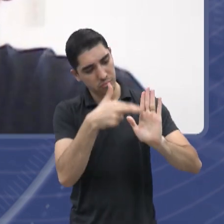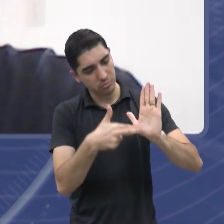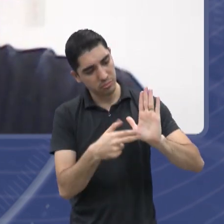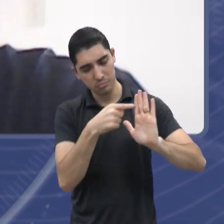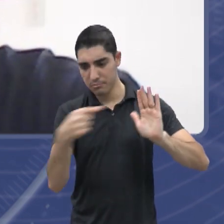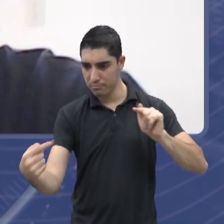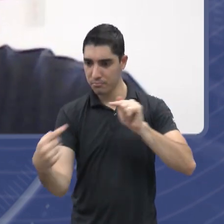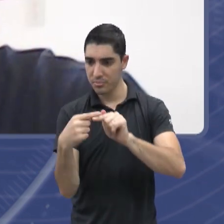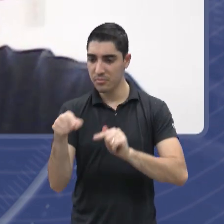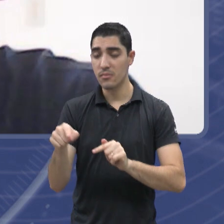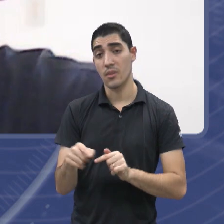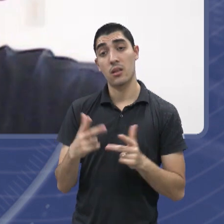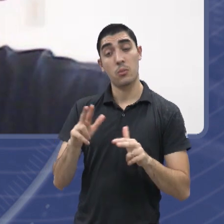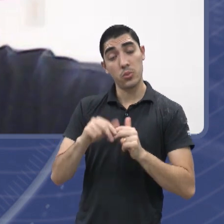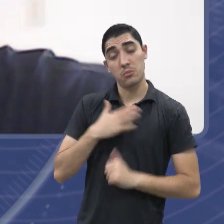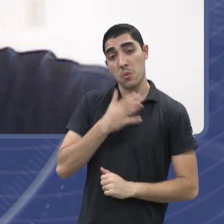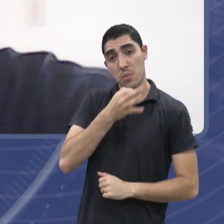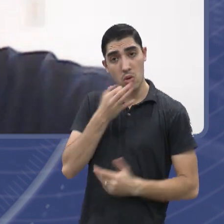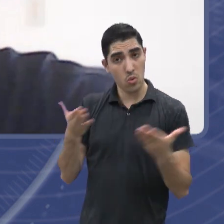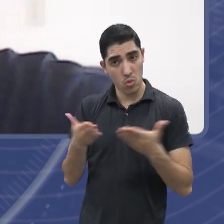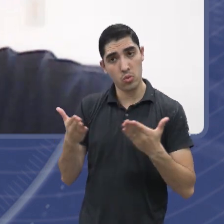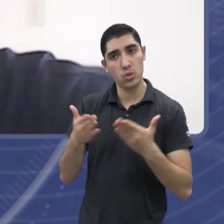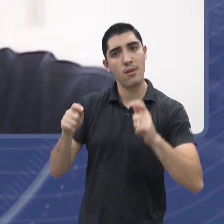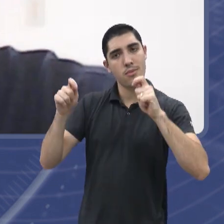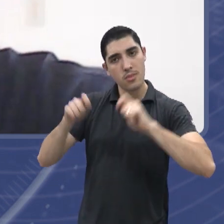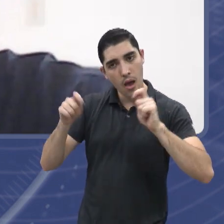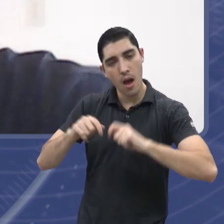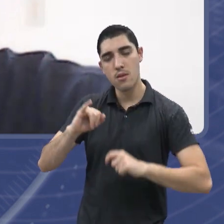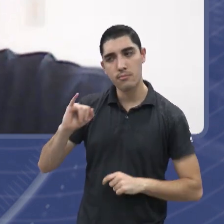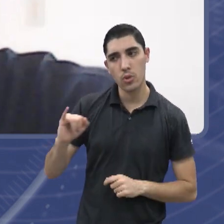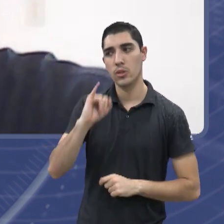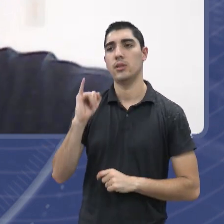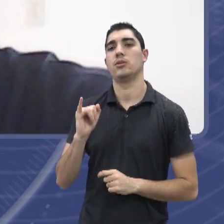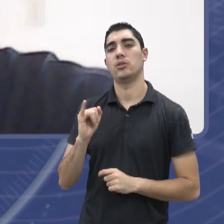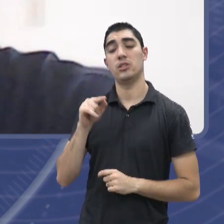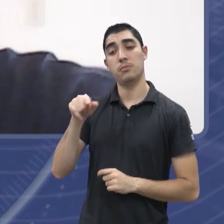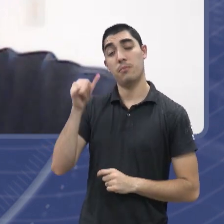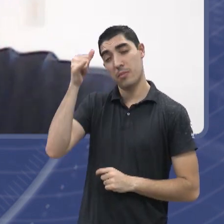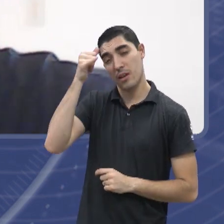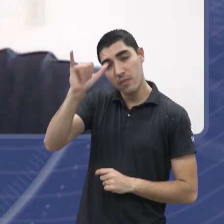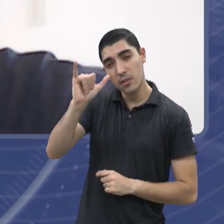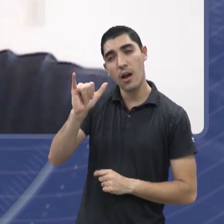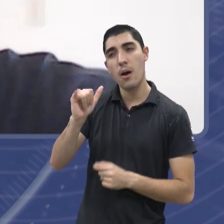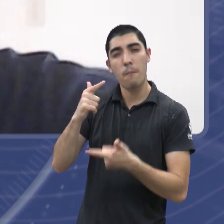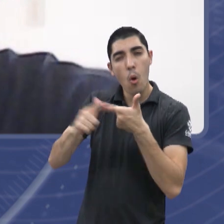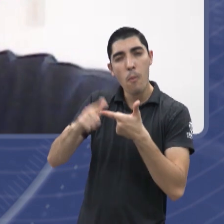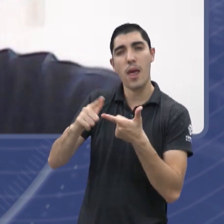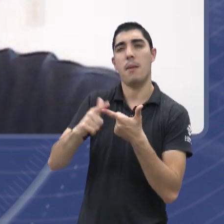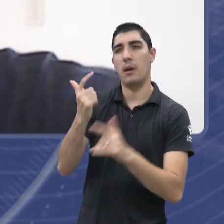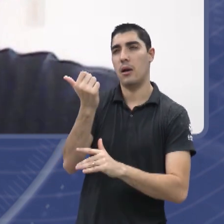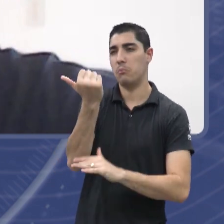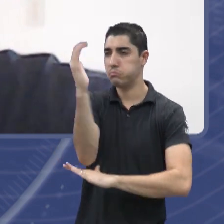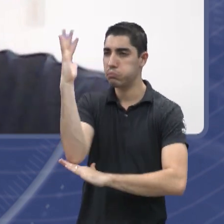seja possível, né, se pensar em reduzir os impactos ambientais, reduzir todos os efeitos que isso tem,